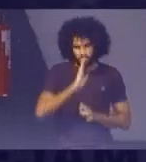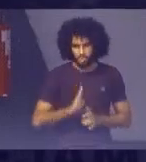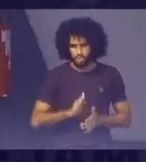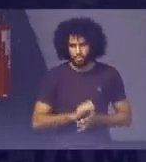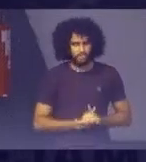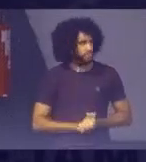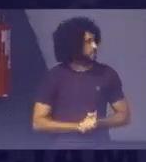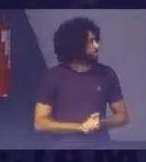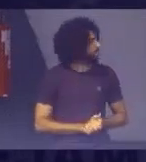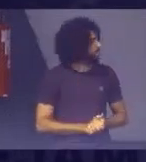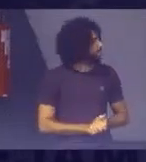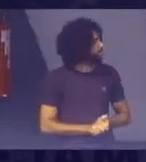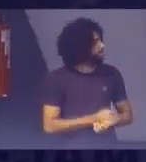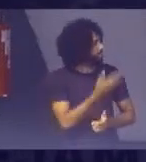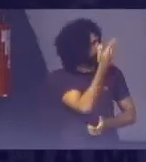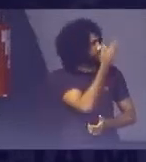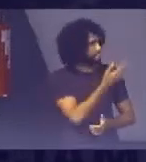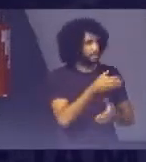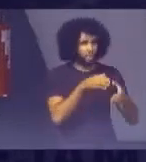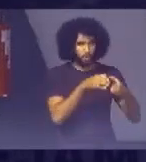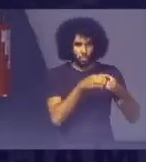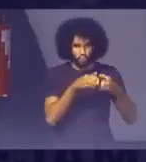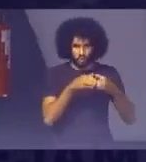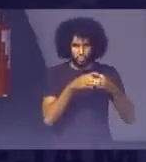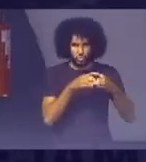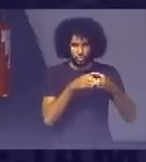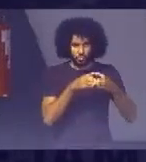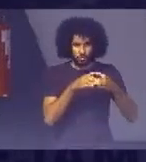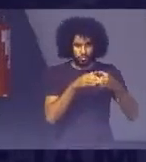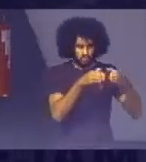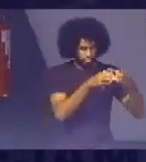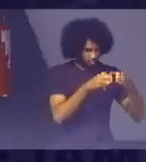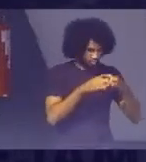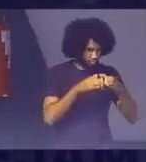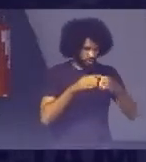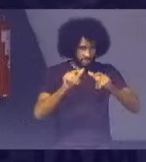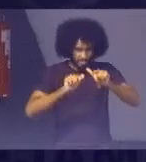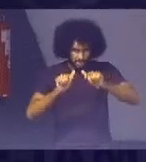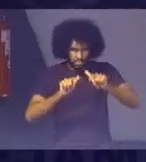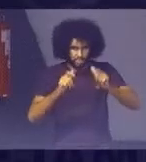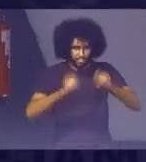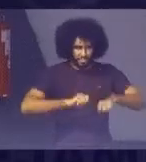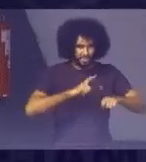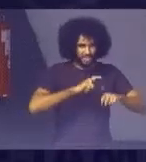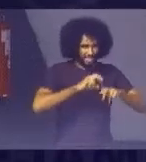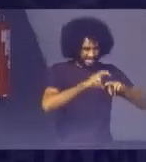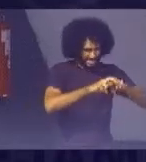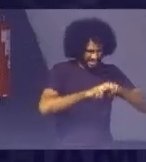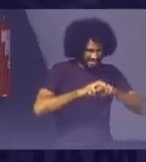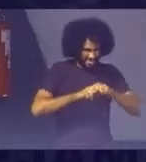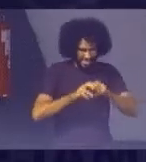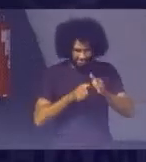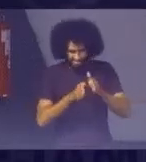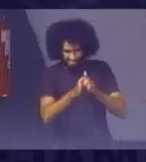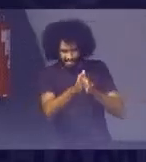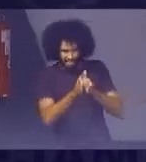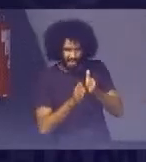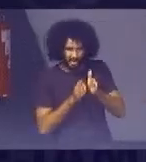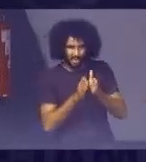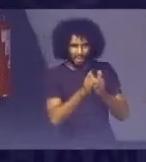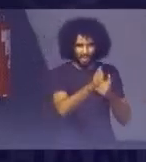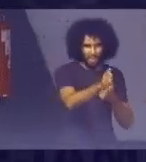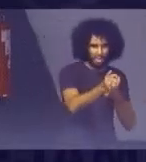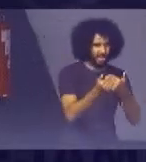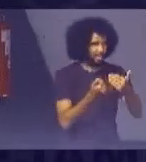Aqui Quando nós Dividimos Em grupos De trabalho Por ODS Também a gente Teve que colocar Cadeiras No corredor Aqui essa minha Colega Estava